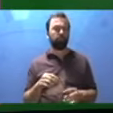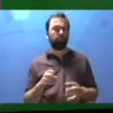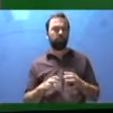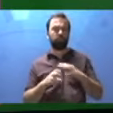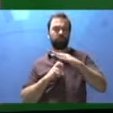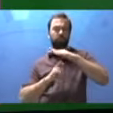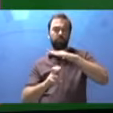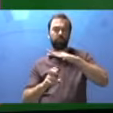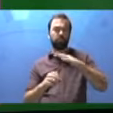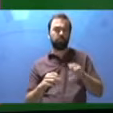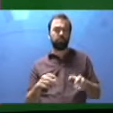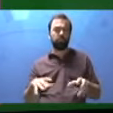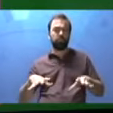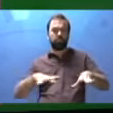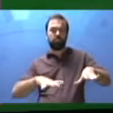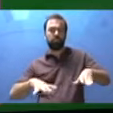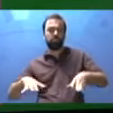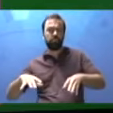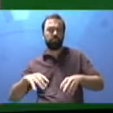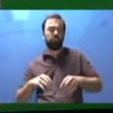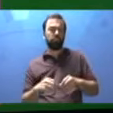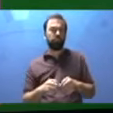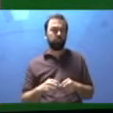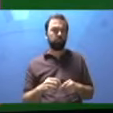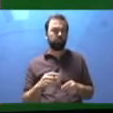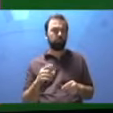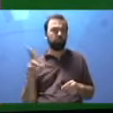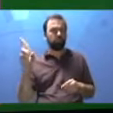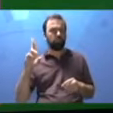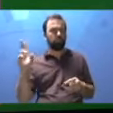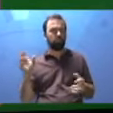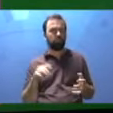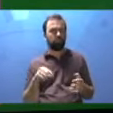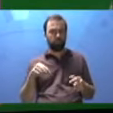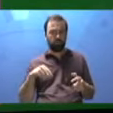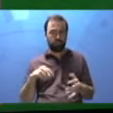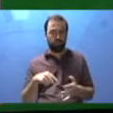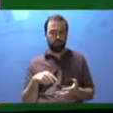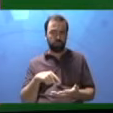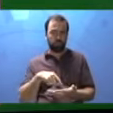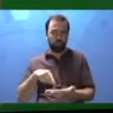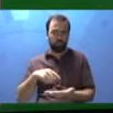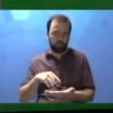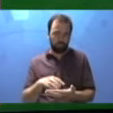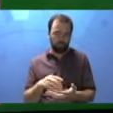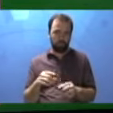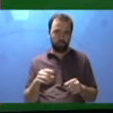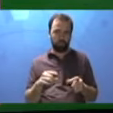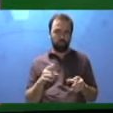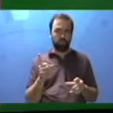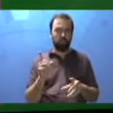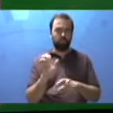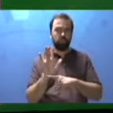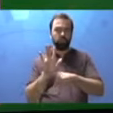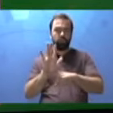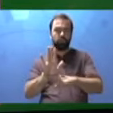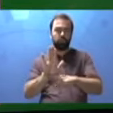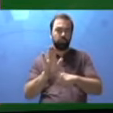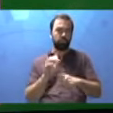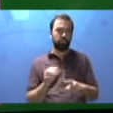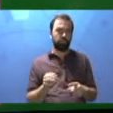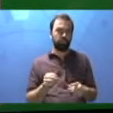ou metrôs, podemos recorrer à planta baixa para nos orientar. A grande vantagem da planta baixa